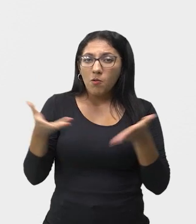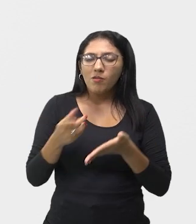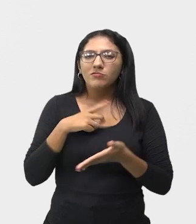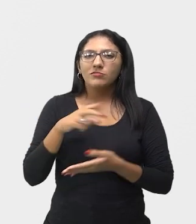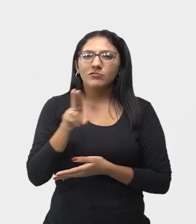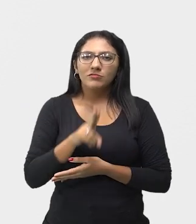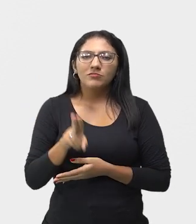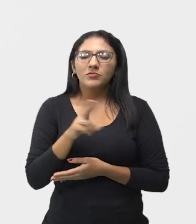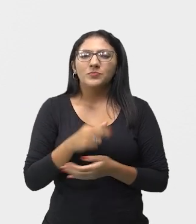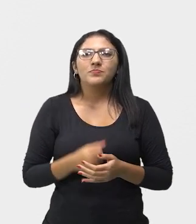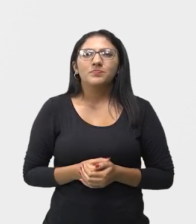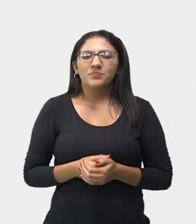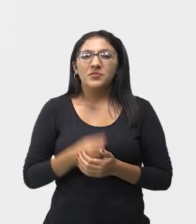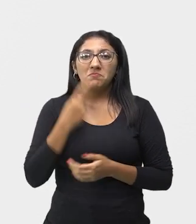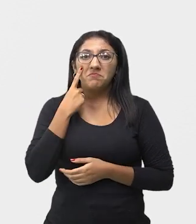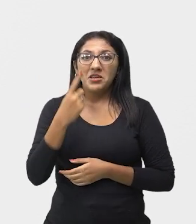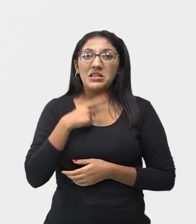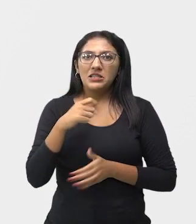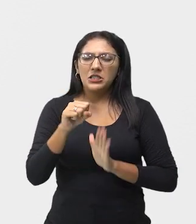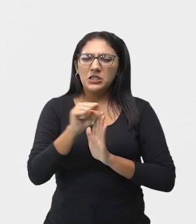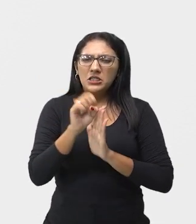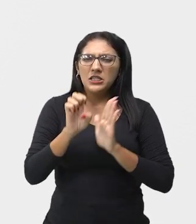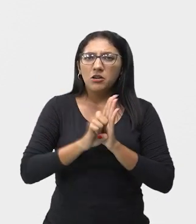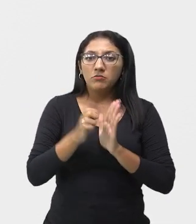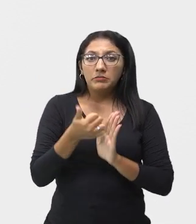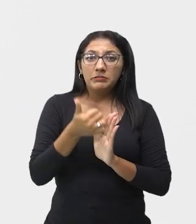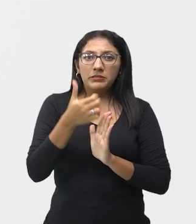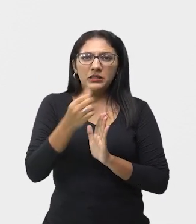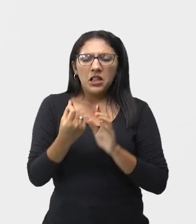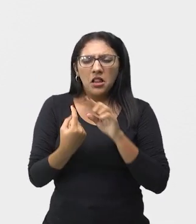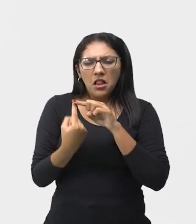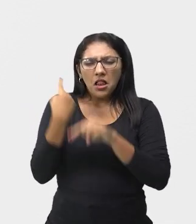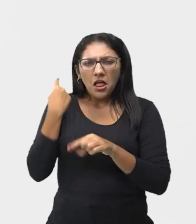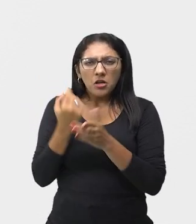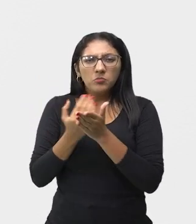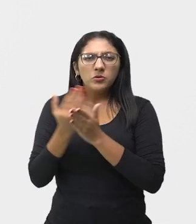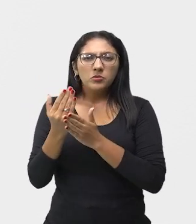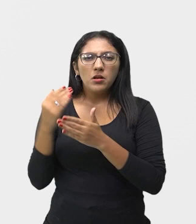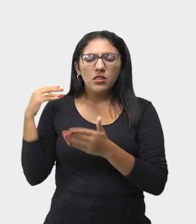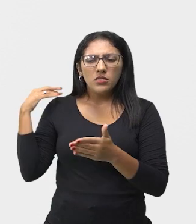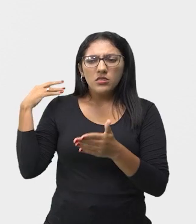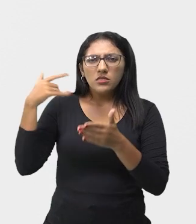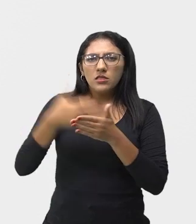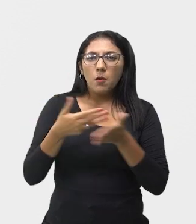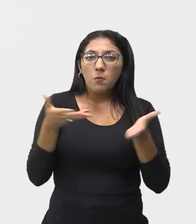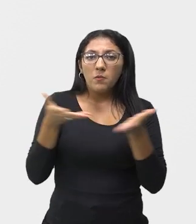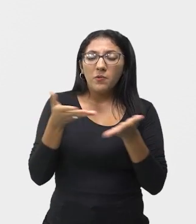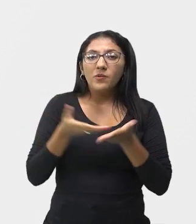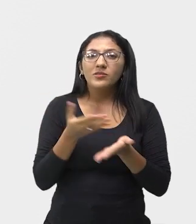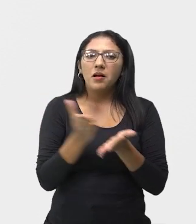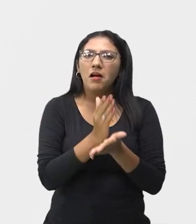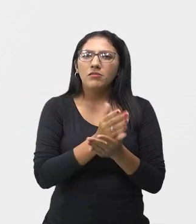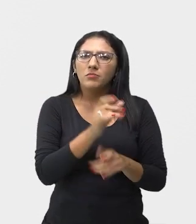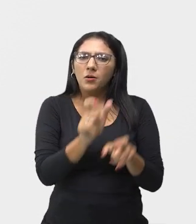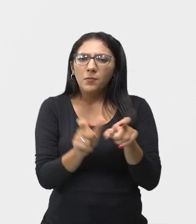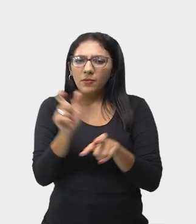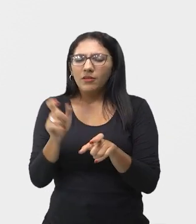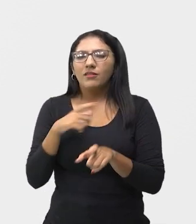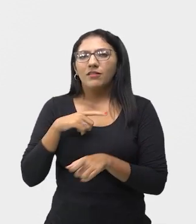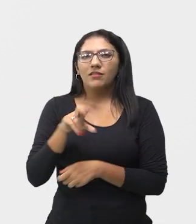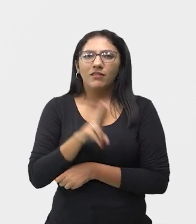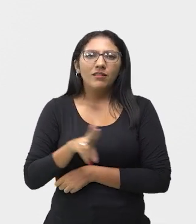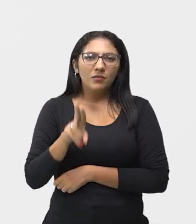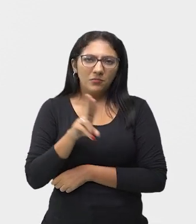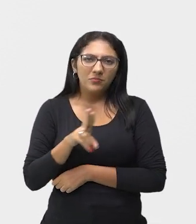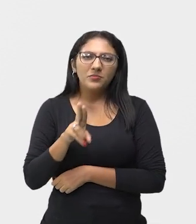começou lá no século XVI e até hoje os atores, atrizes, ainda fazem esse tipo